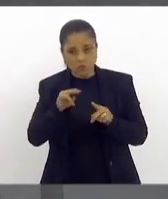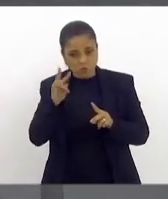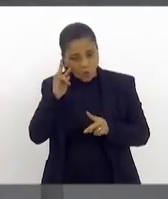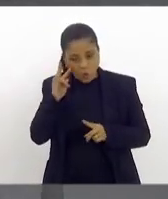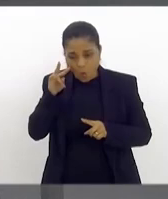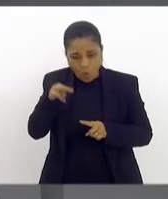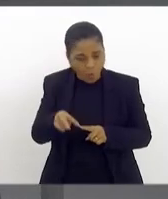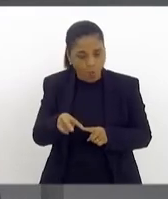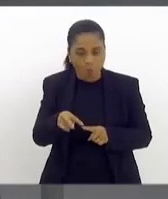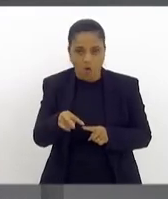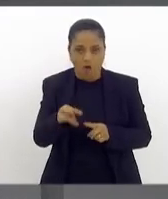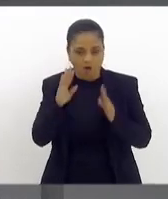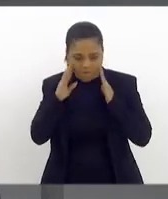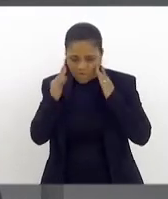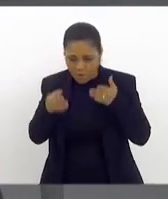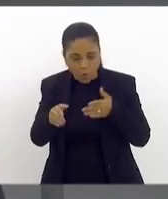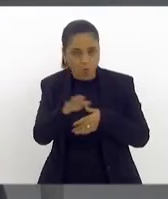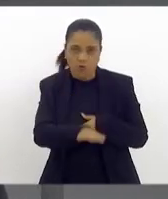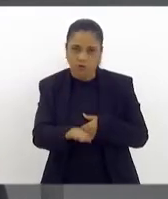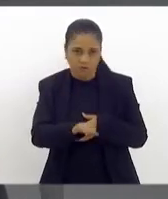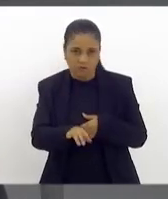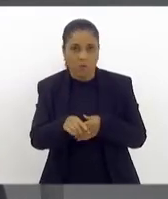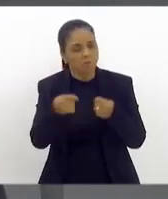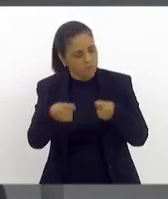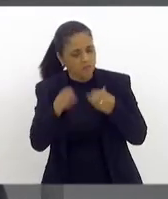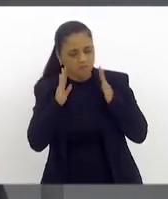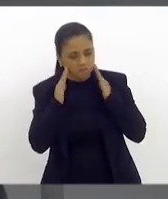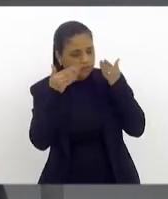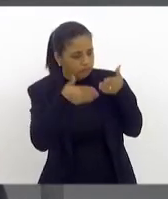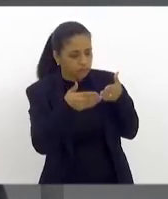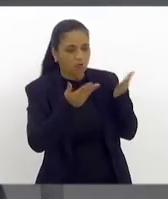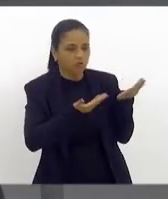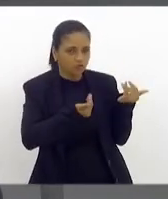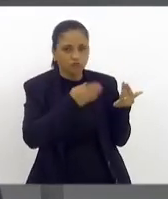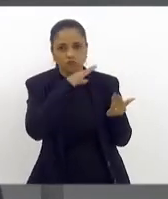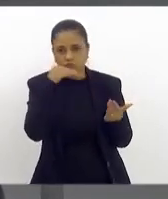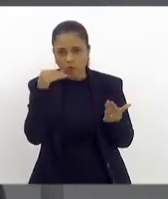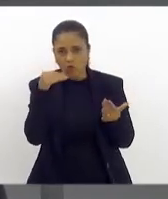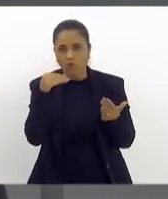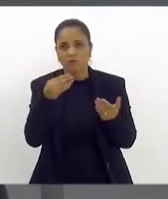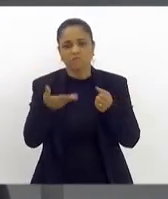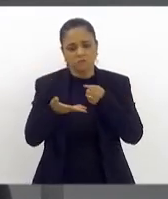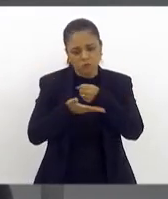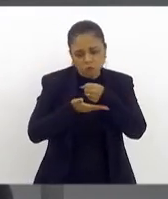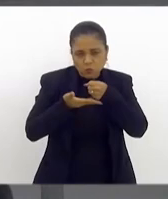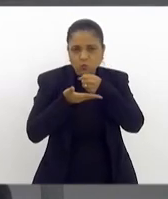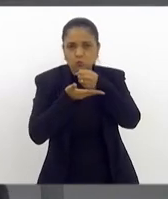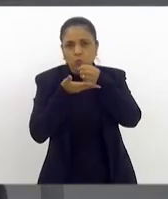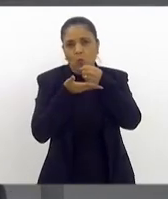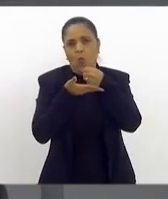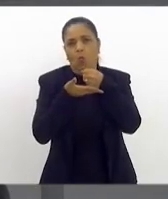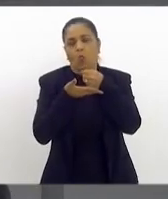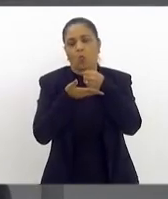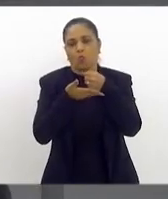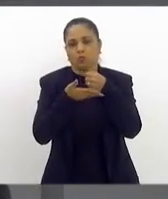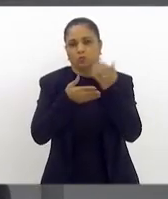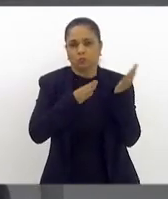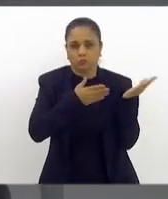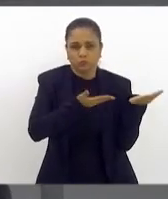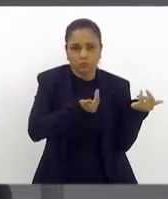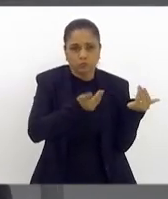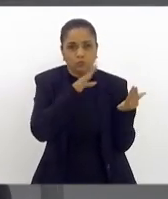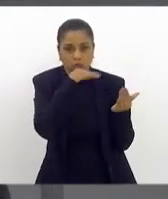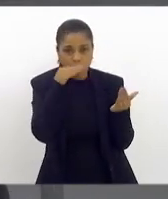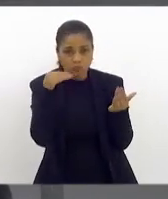crianças, nós precisamos olhar para os adolescentes também. Nós precisamos de suporte para os adolescentes. Nós precisamos de